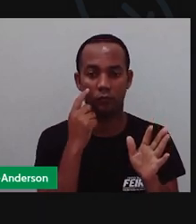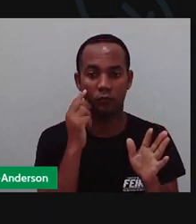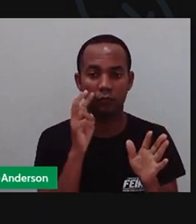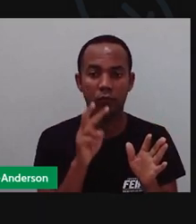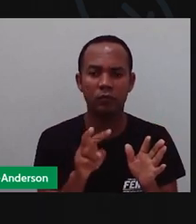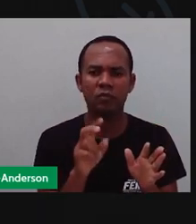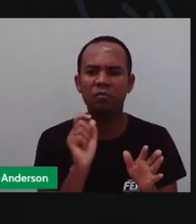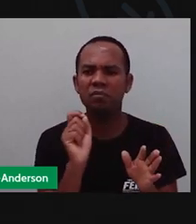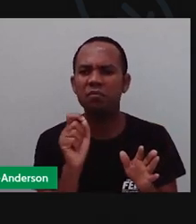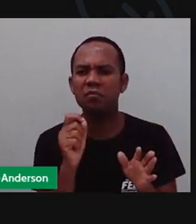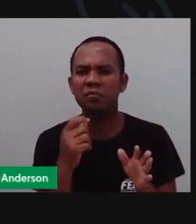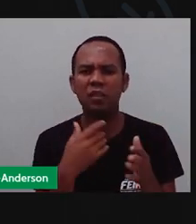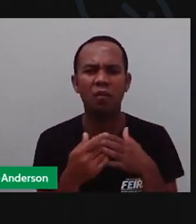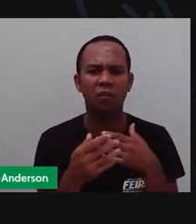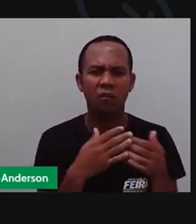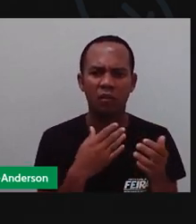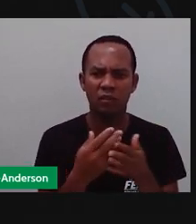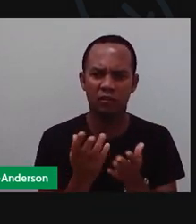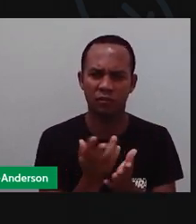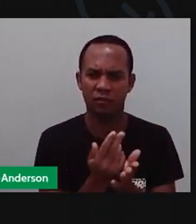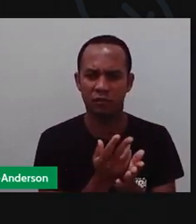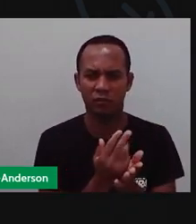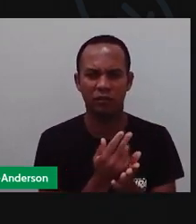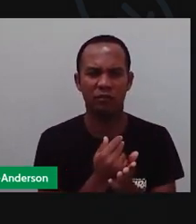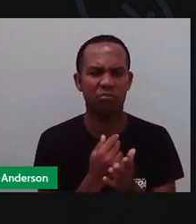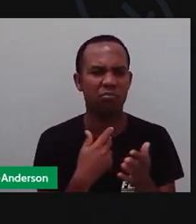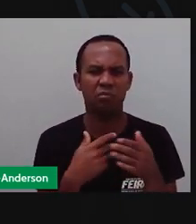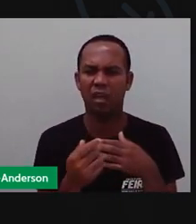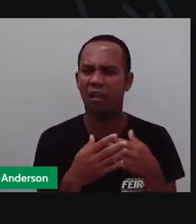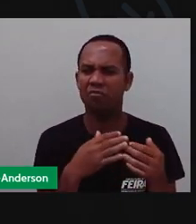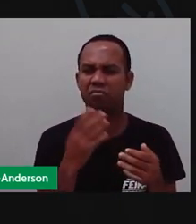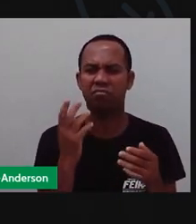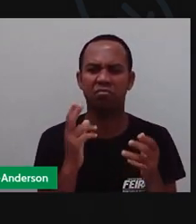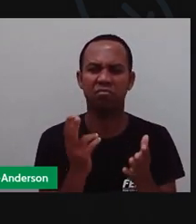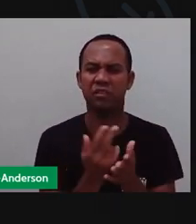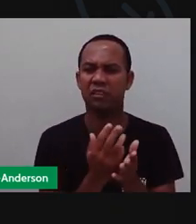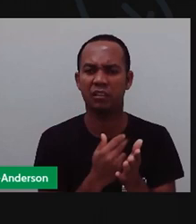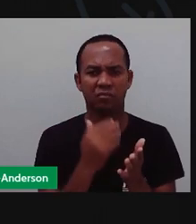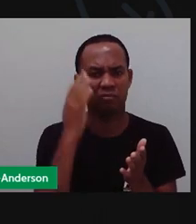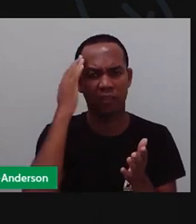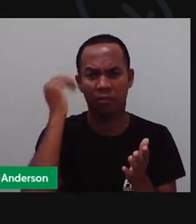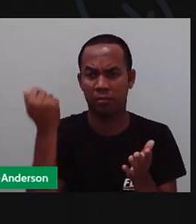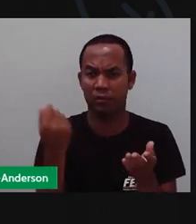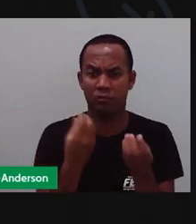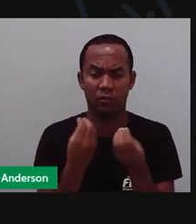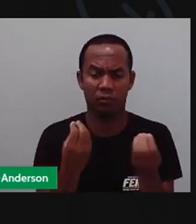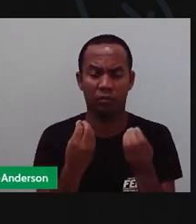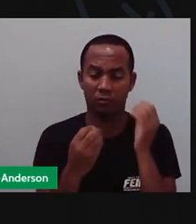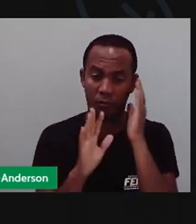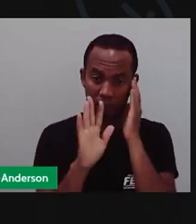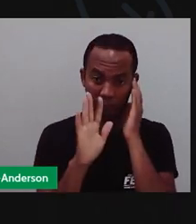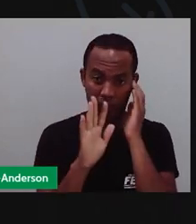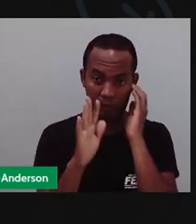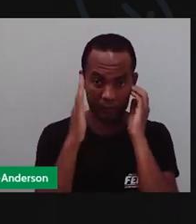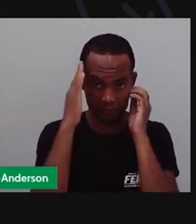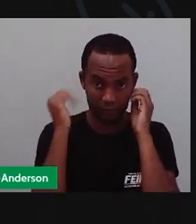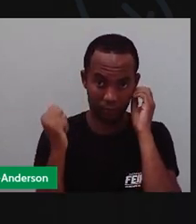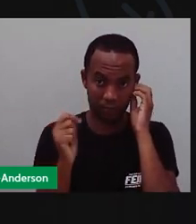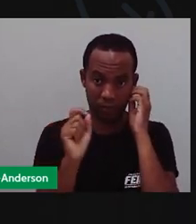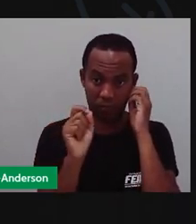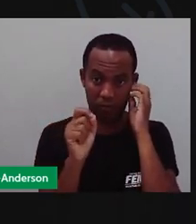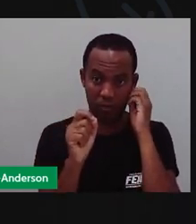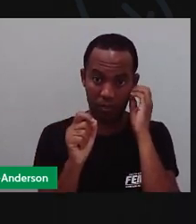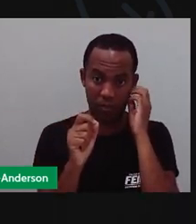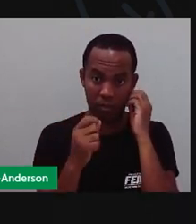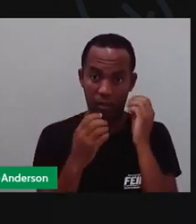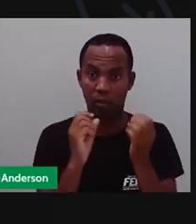achar que é o quê? Um dezinho qualquer. Tá? Um dezinho, Pró, isso aí, como é que você vai saber que isso é um gráfico? Pra saber que é um gráfico, eu